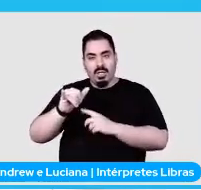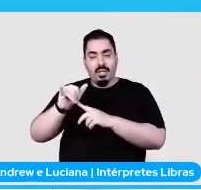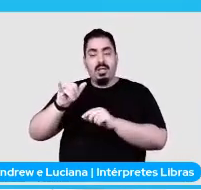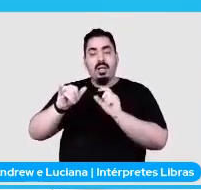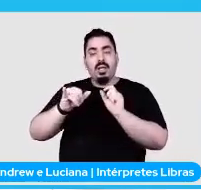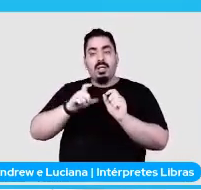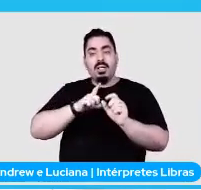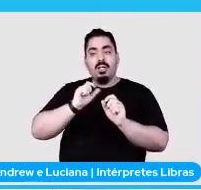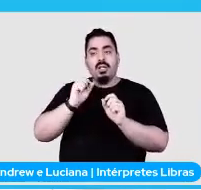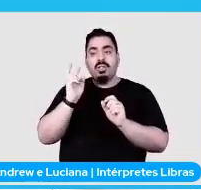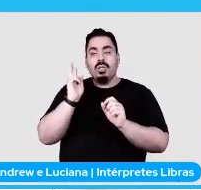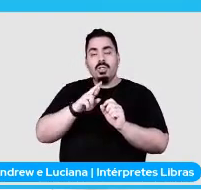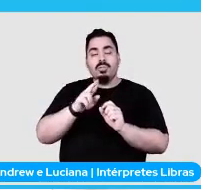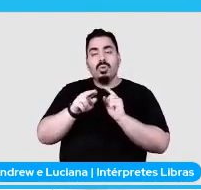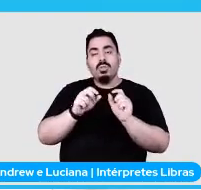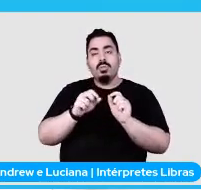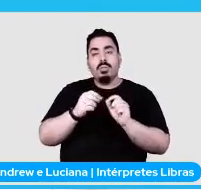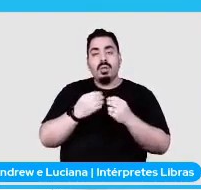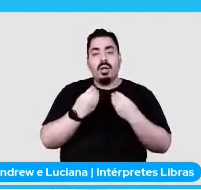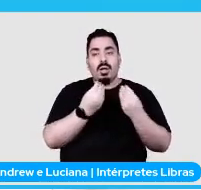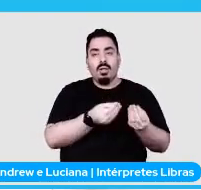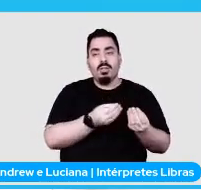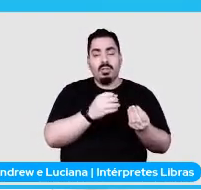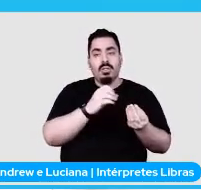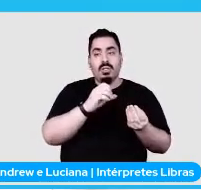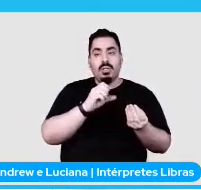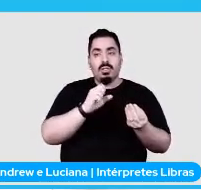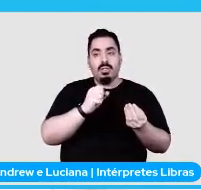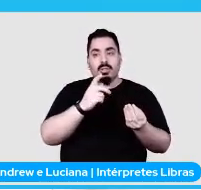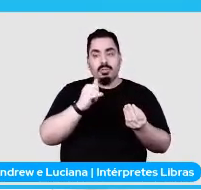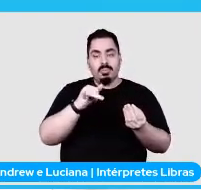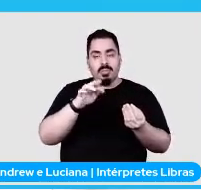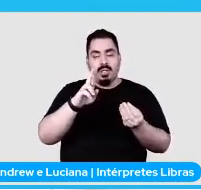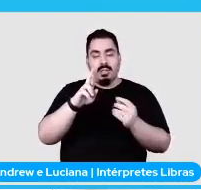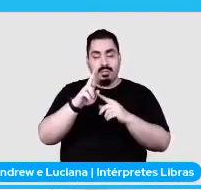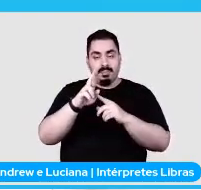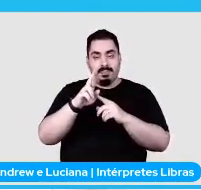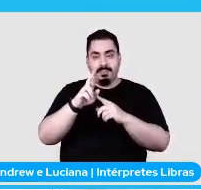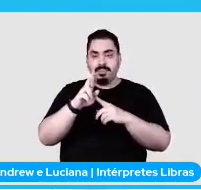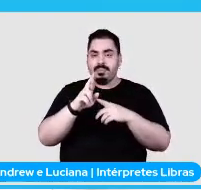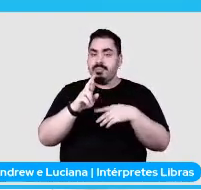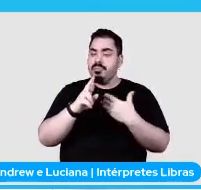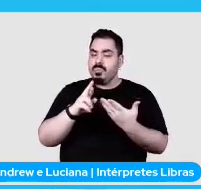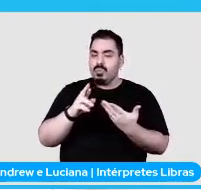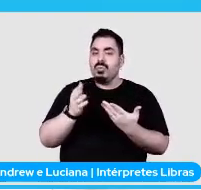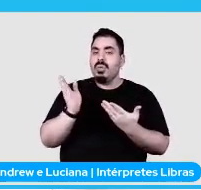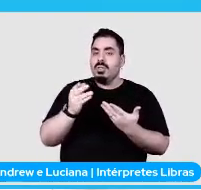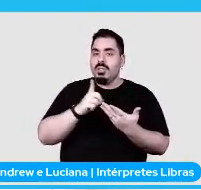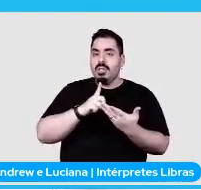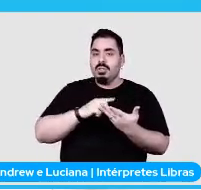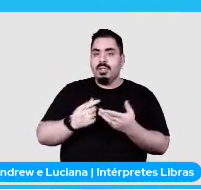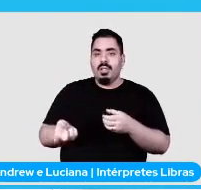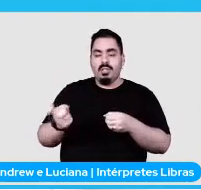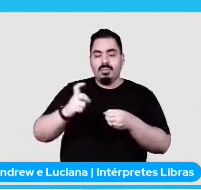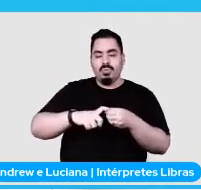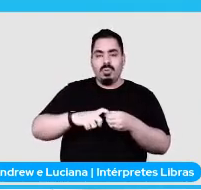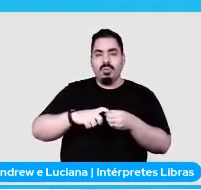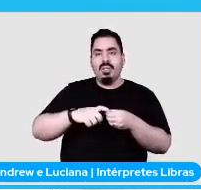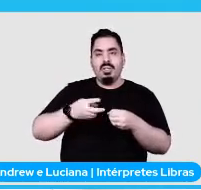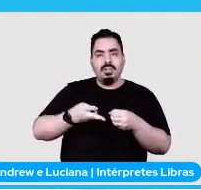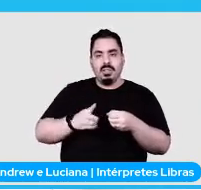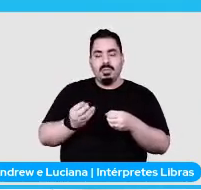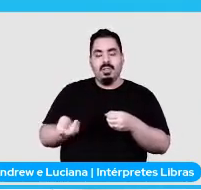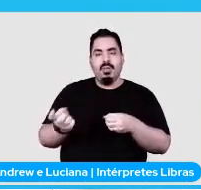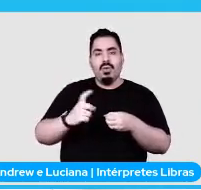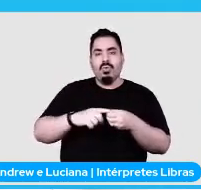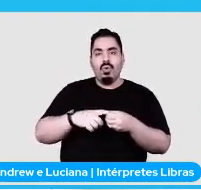E como o Scrapy tem um fluxo de callbacks, ou seja, você retorna um request sincronamente que vai ser devolvido para um callback, essa